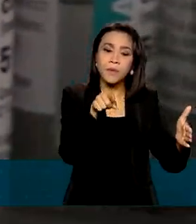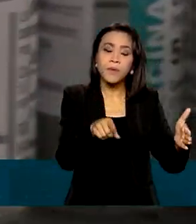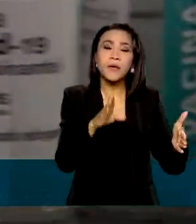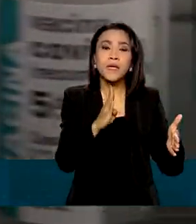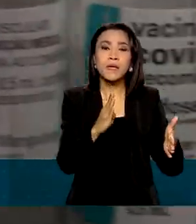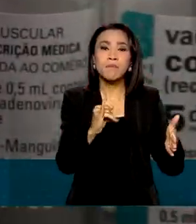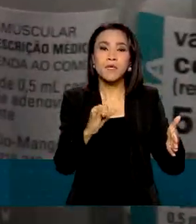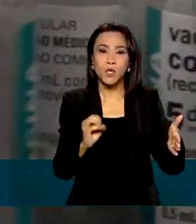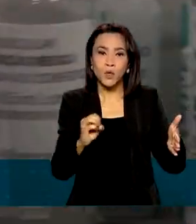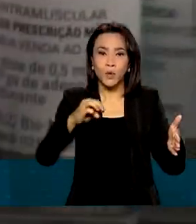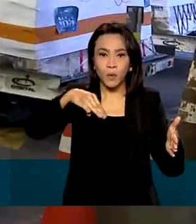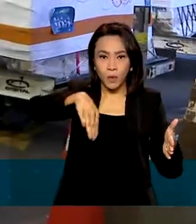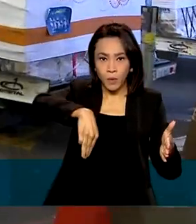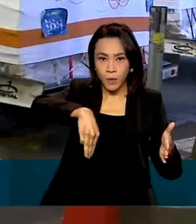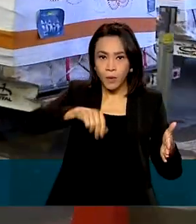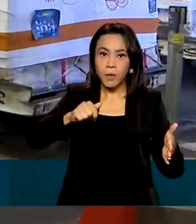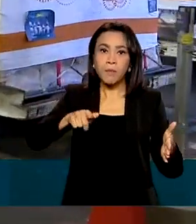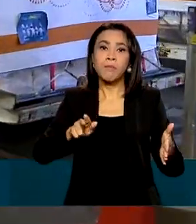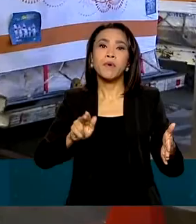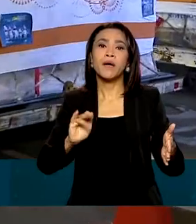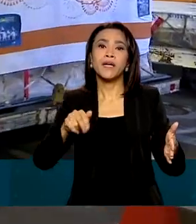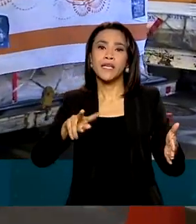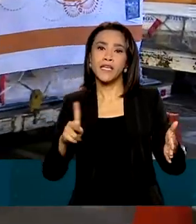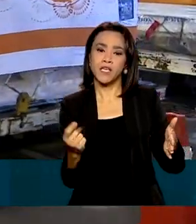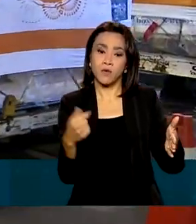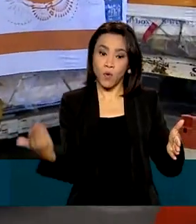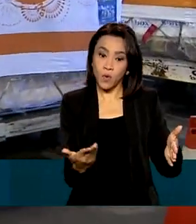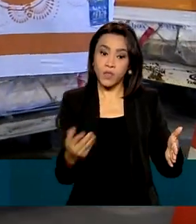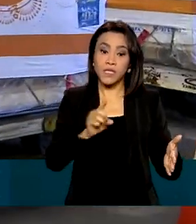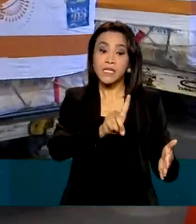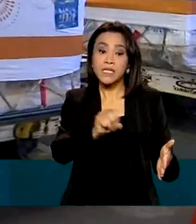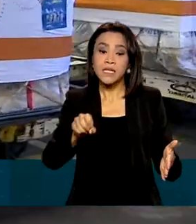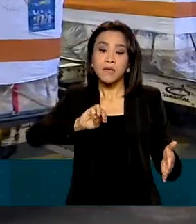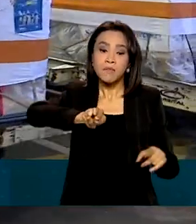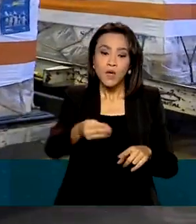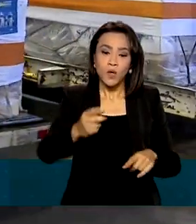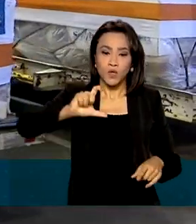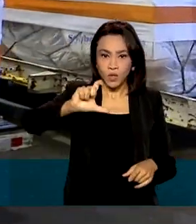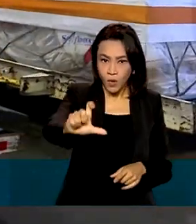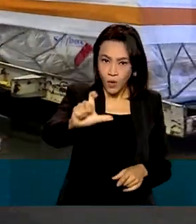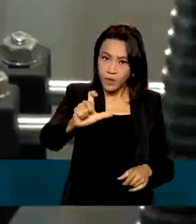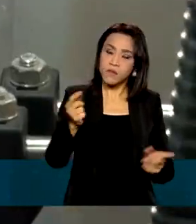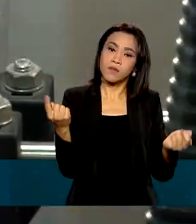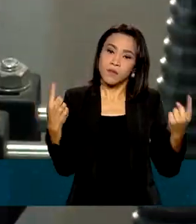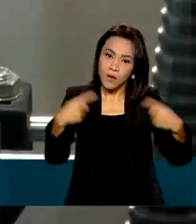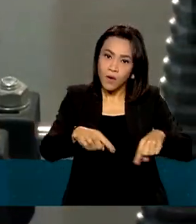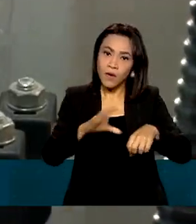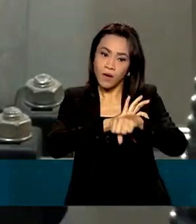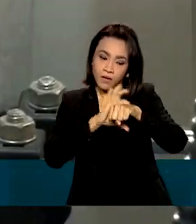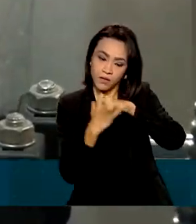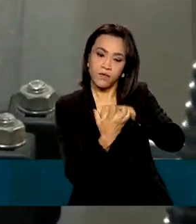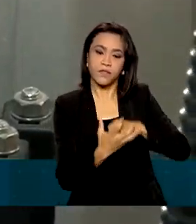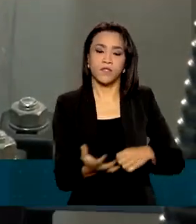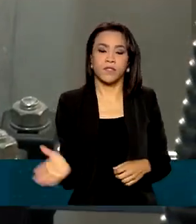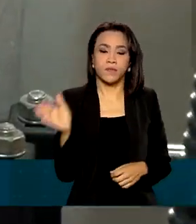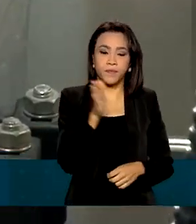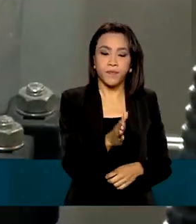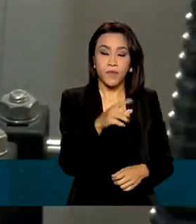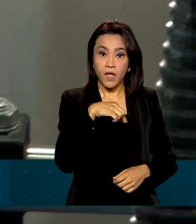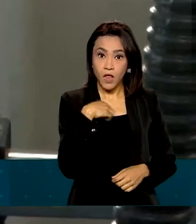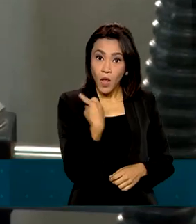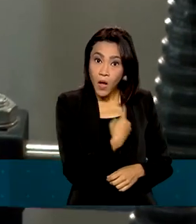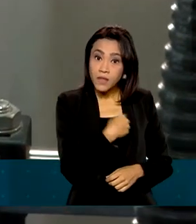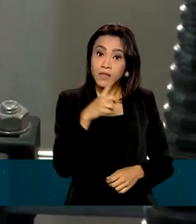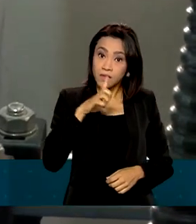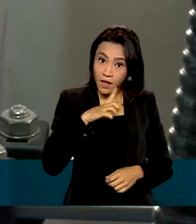que este ano deve fornecer mais 100 milhões de doses da vacina contra a Covid. Nós temos plena capacidade, nós